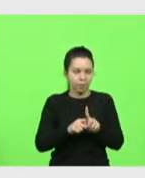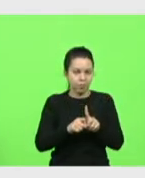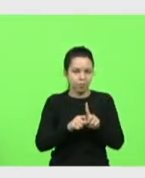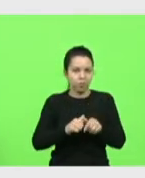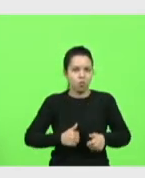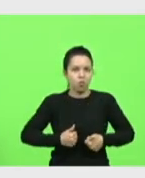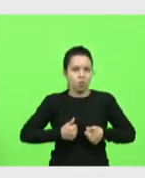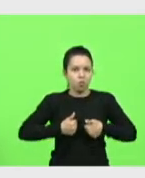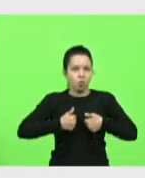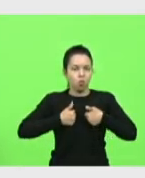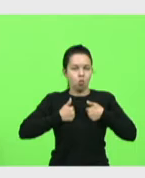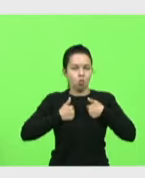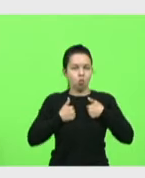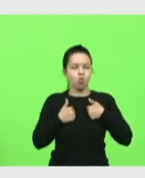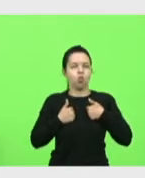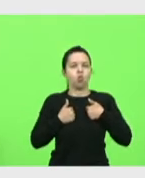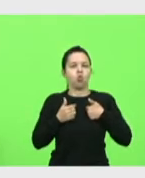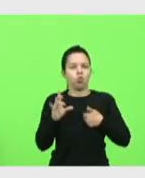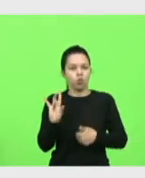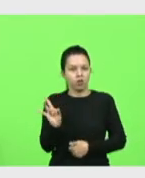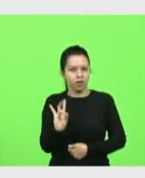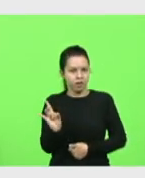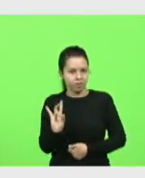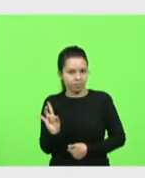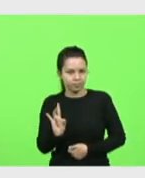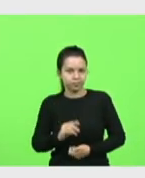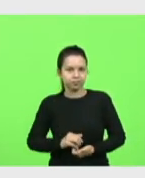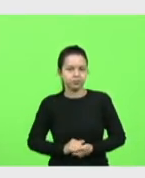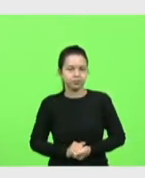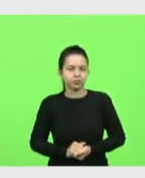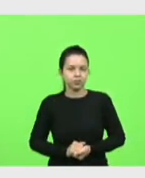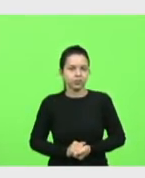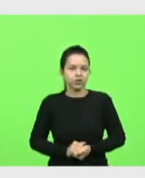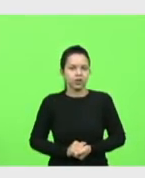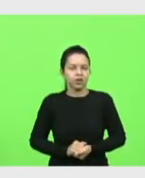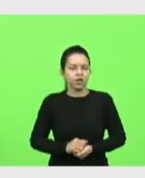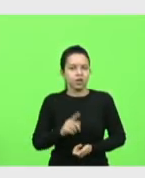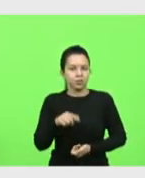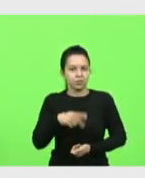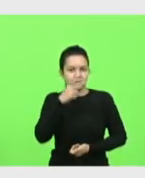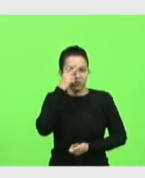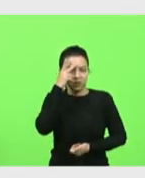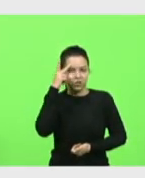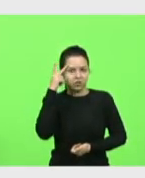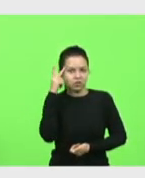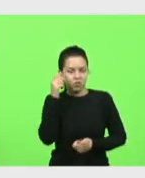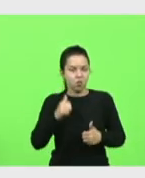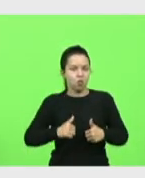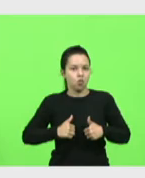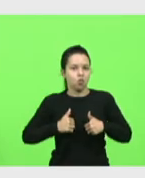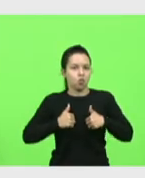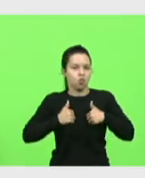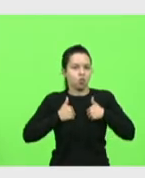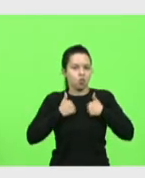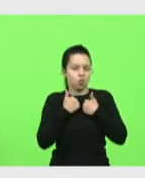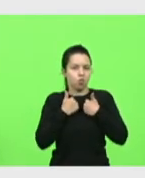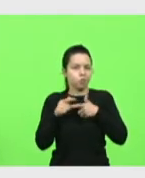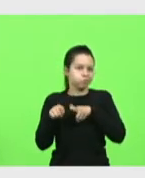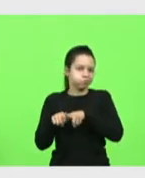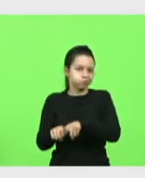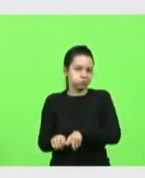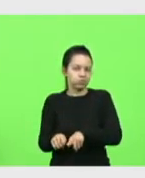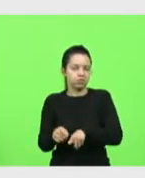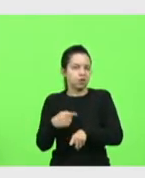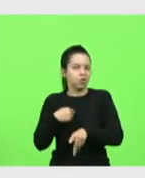as pessoas ter orgulho de dar o que eles querem dar do corpo deles você tem que ter orgulho daquilo que